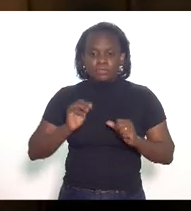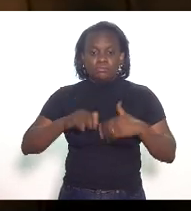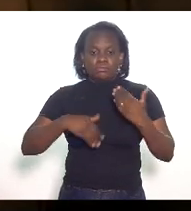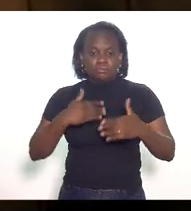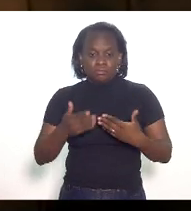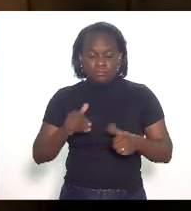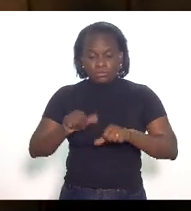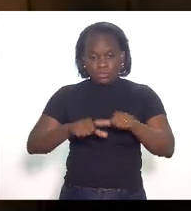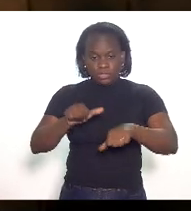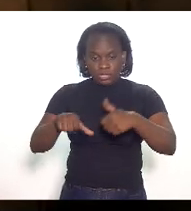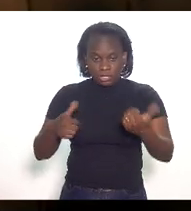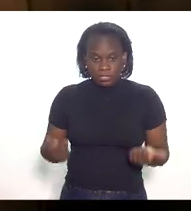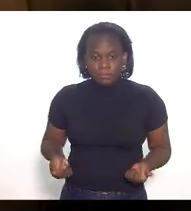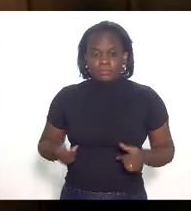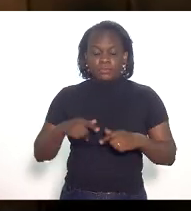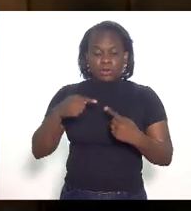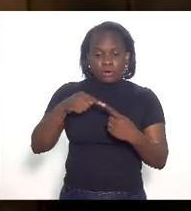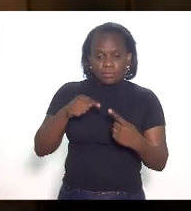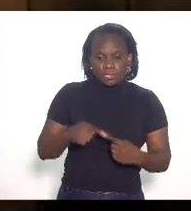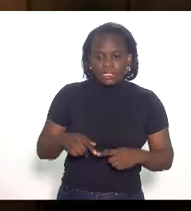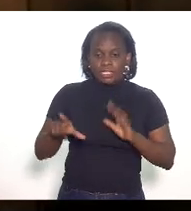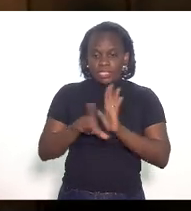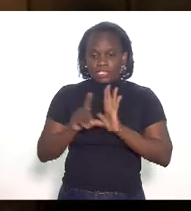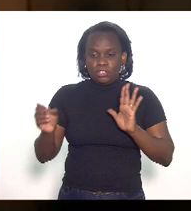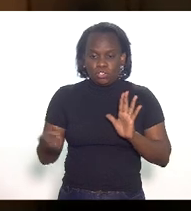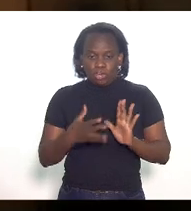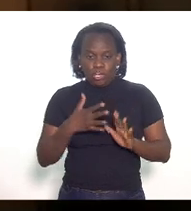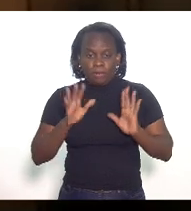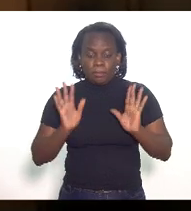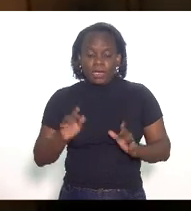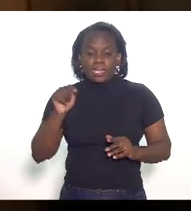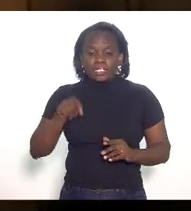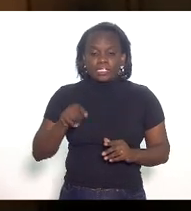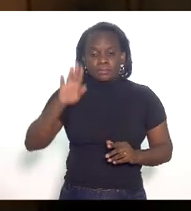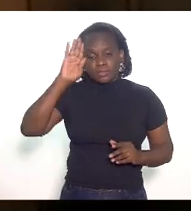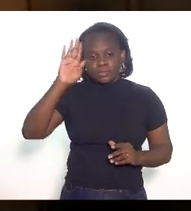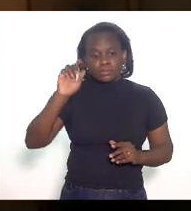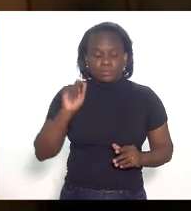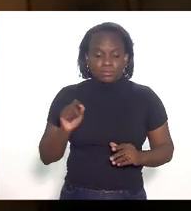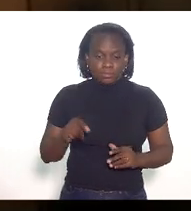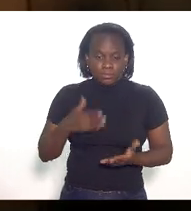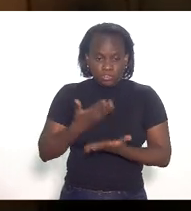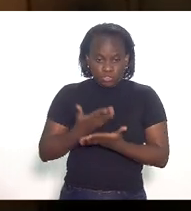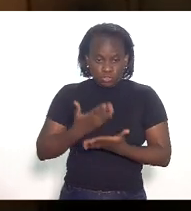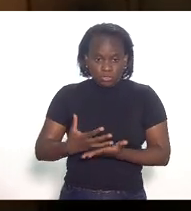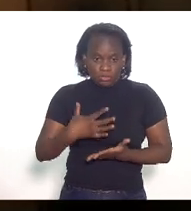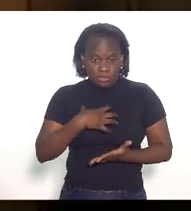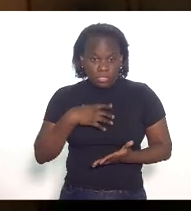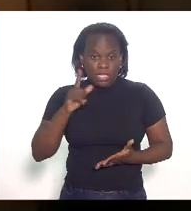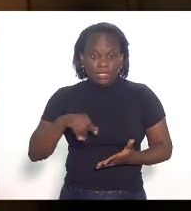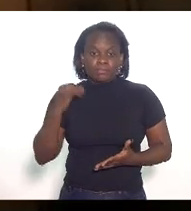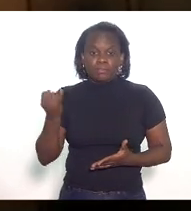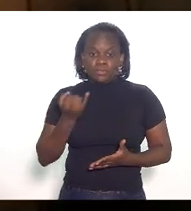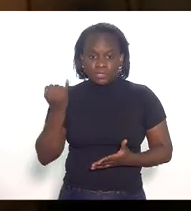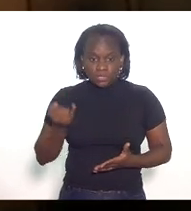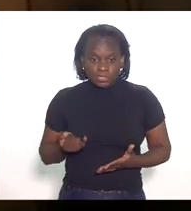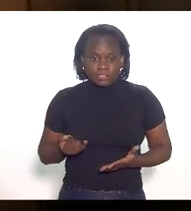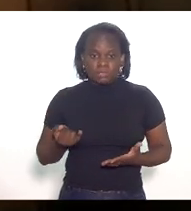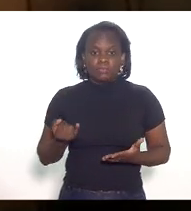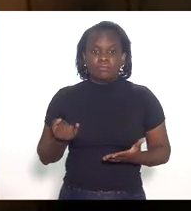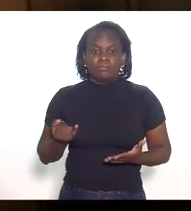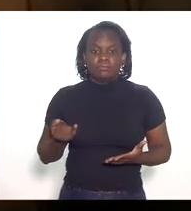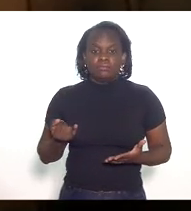a modificação para se adequar à nova lei mas o ponto aqui é o estudo de impacto ele é importante ele não